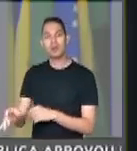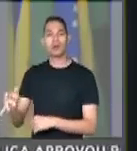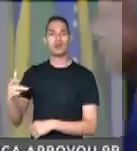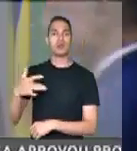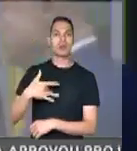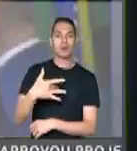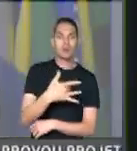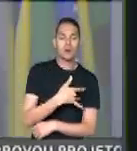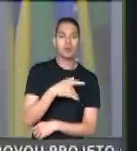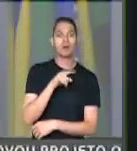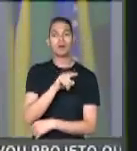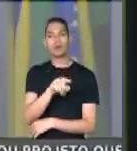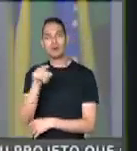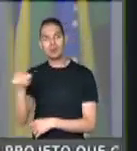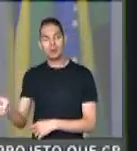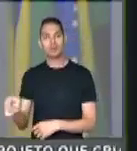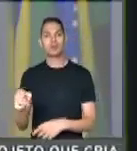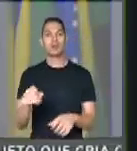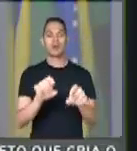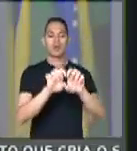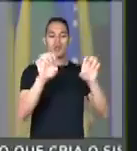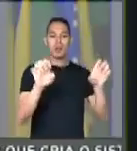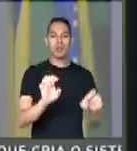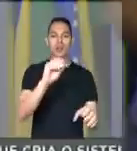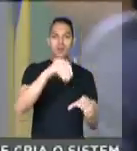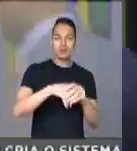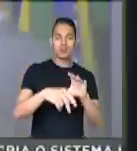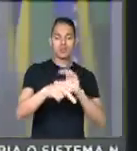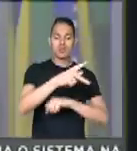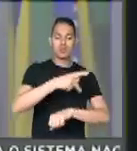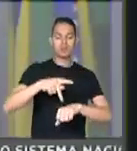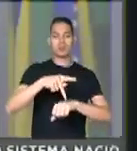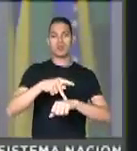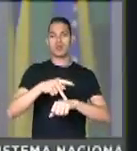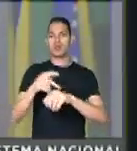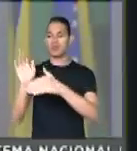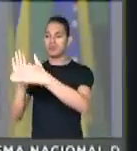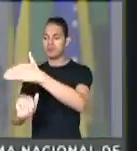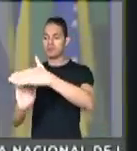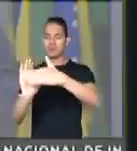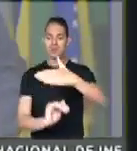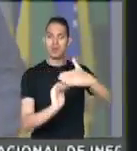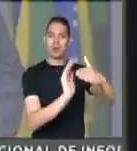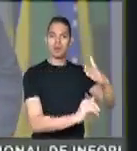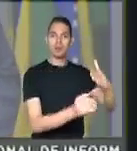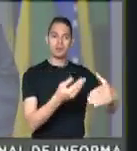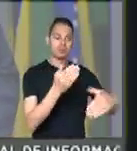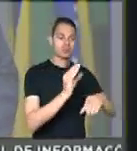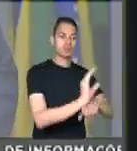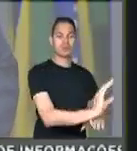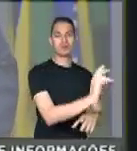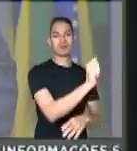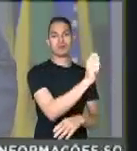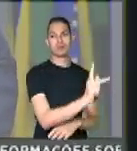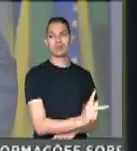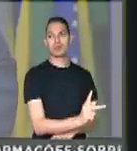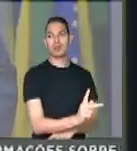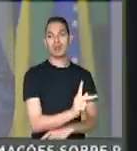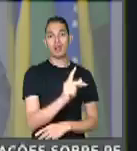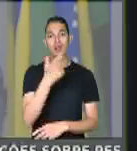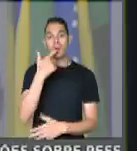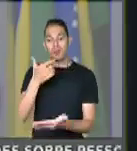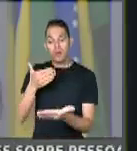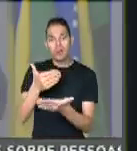para a educação, para a infraestrutura do país. Daqui a pouco, o dinheiro não